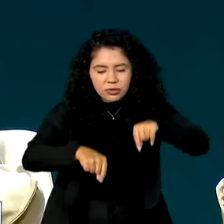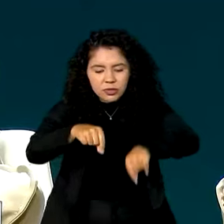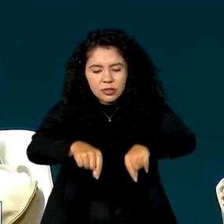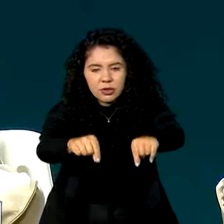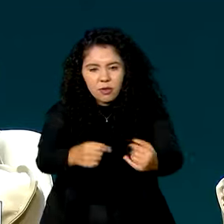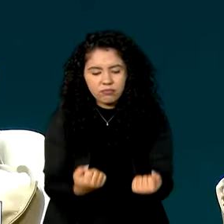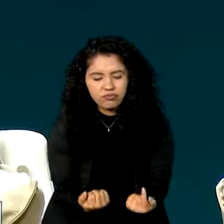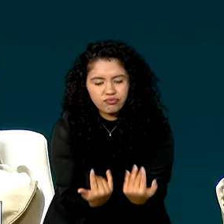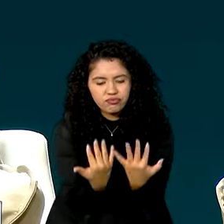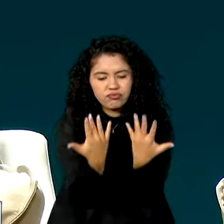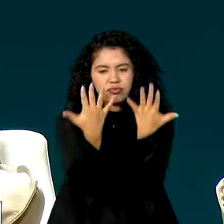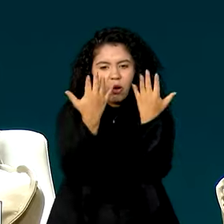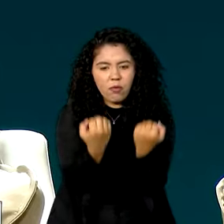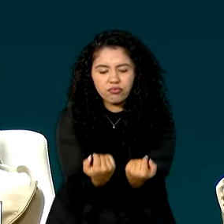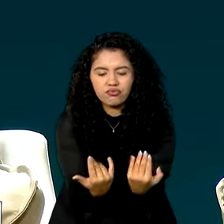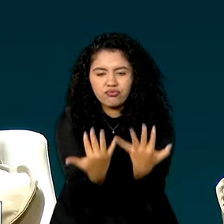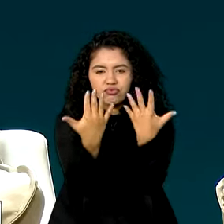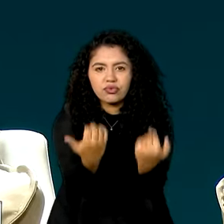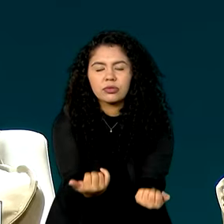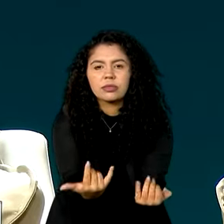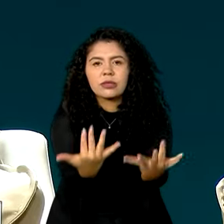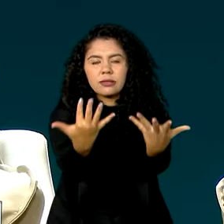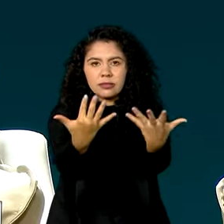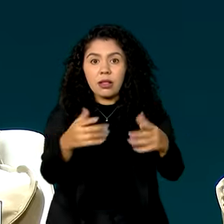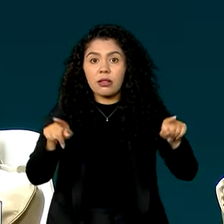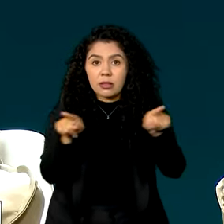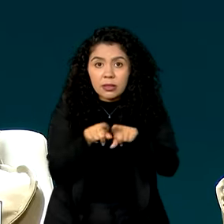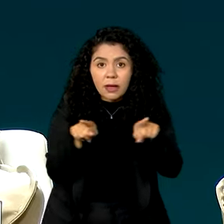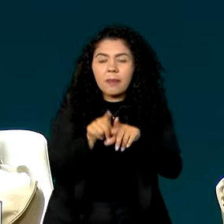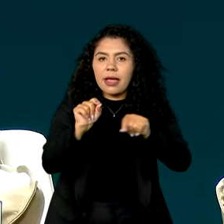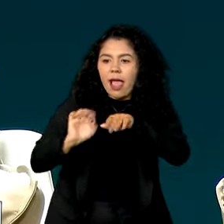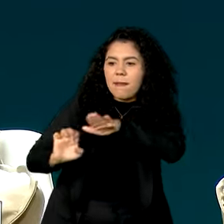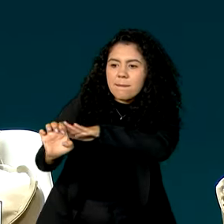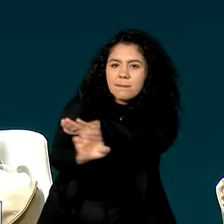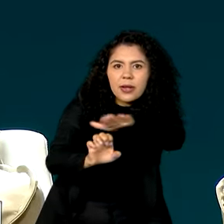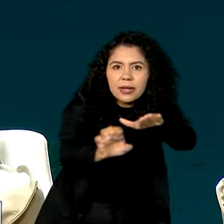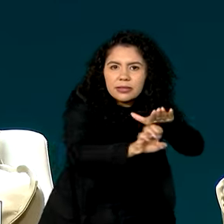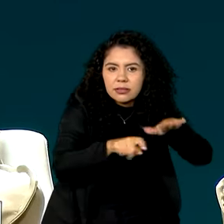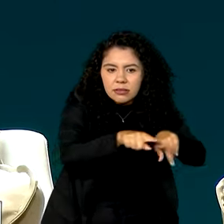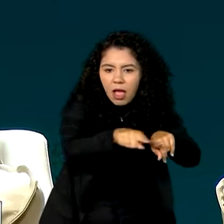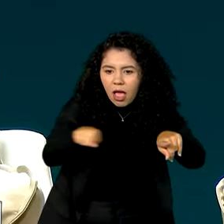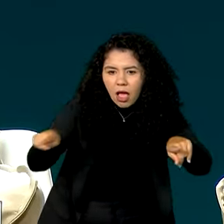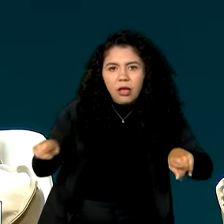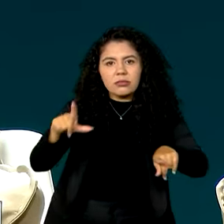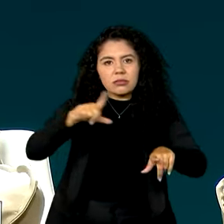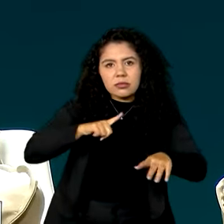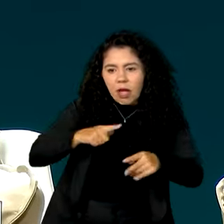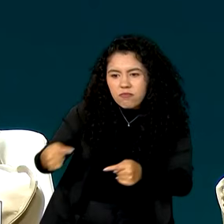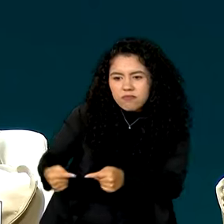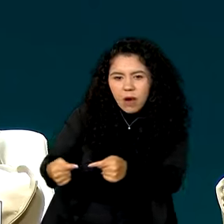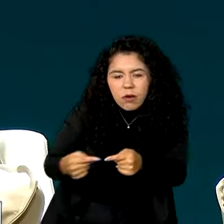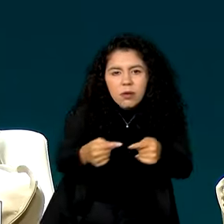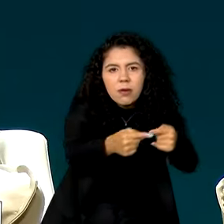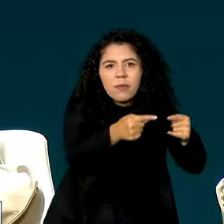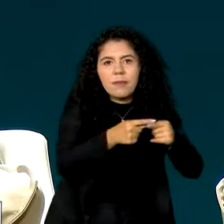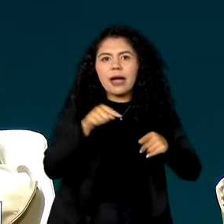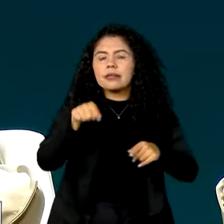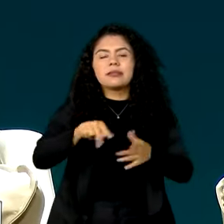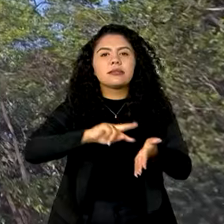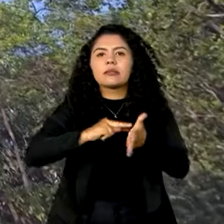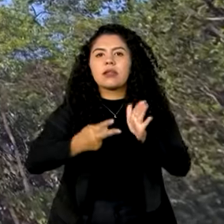floresta. Com o mercado regulado de carbono, isso forma aí um círculo extremamente